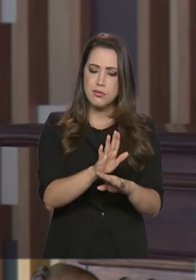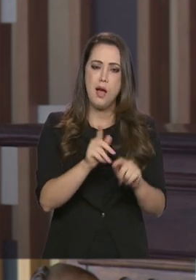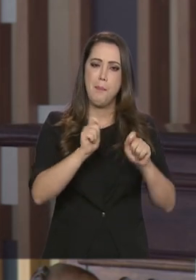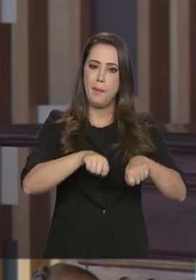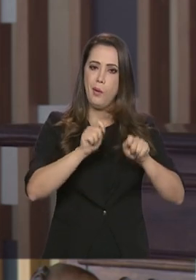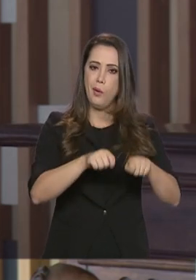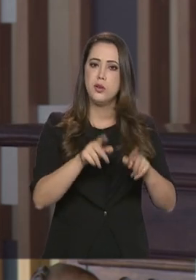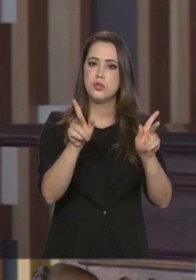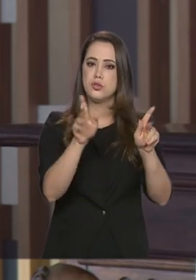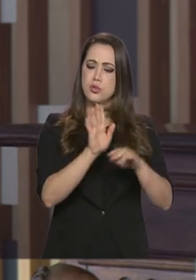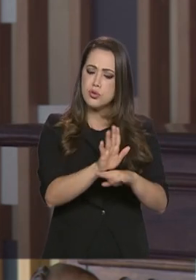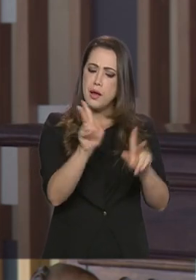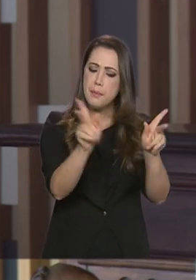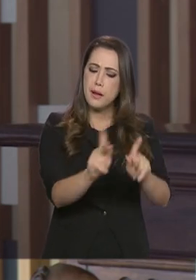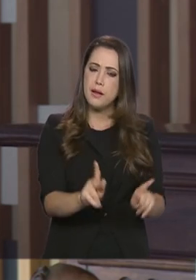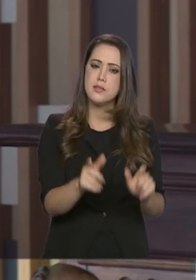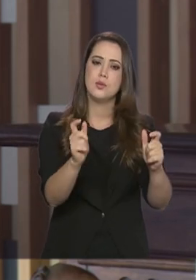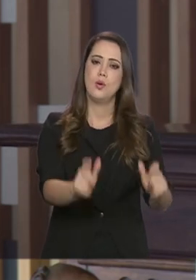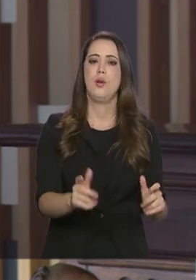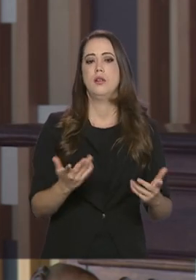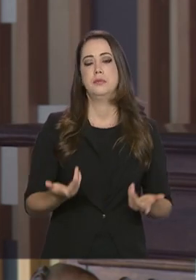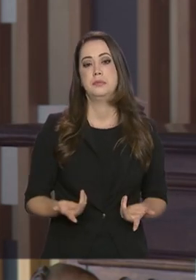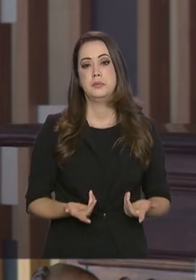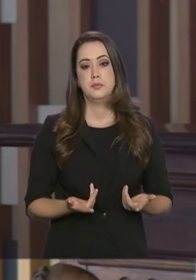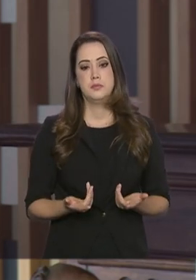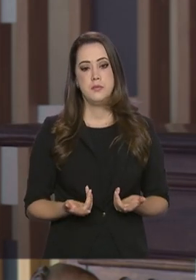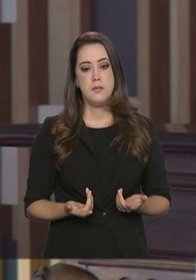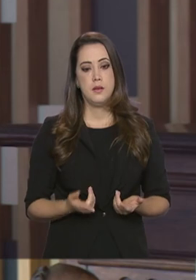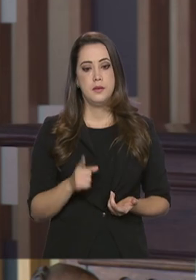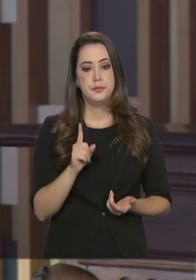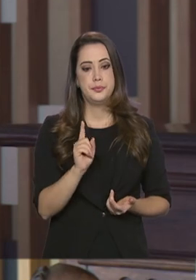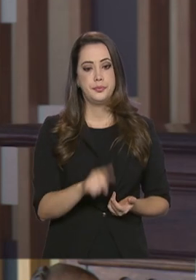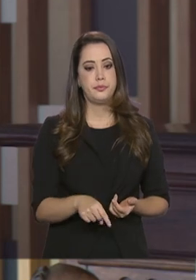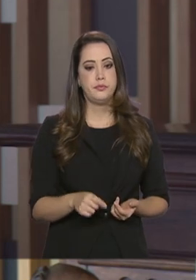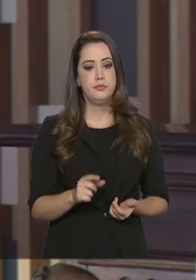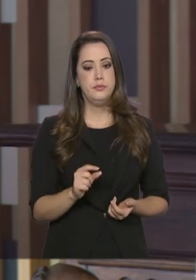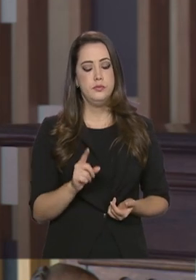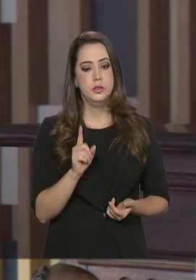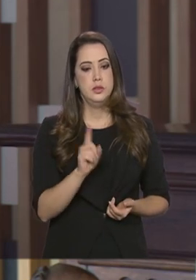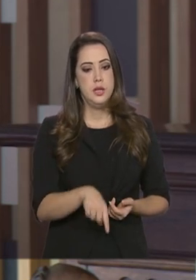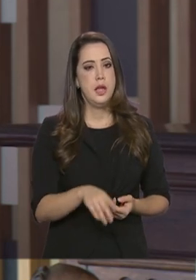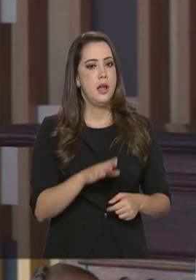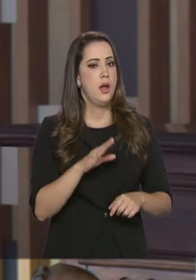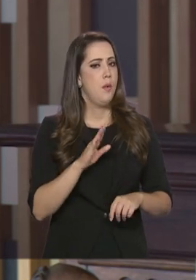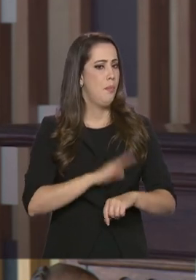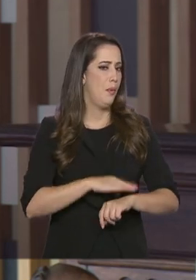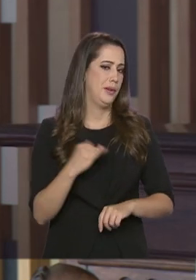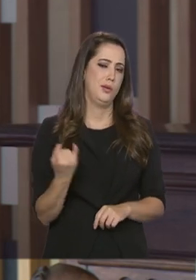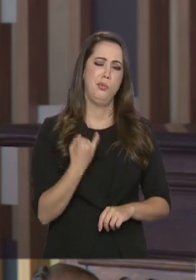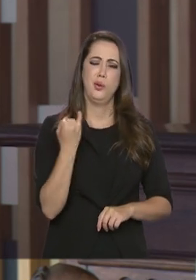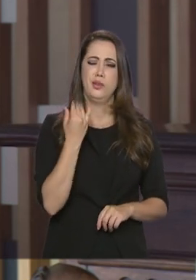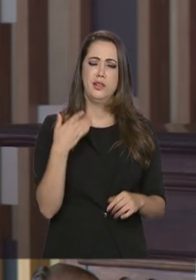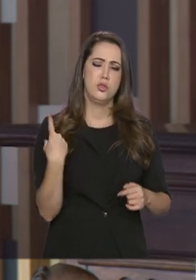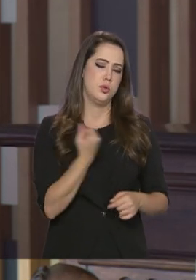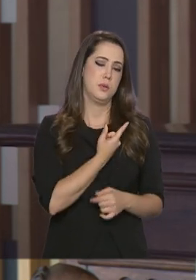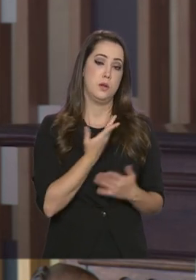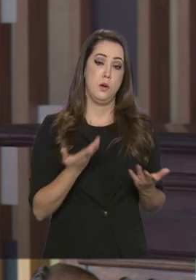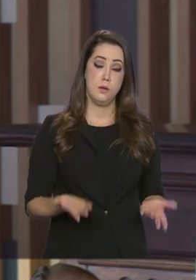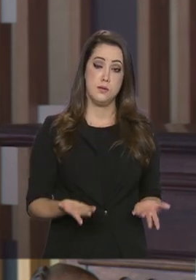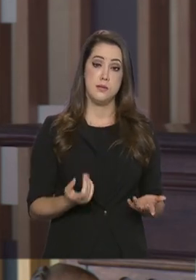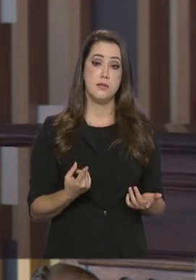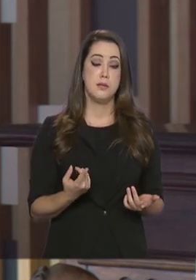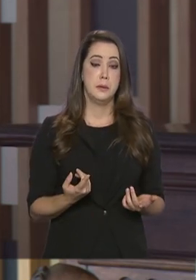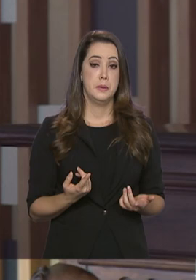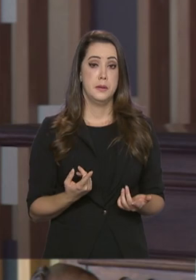paz naquela região. Então, eu acho muito... É um momento muito interessante para nós. Por isso,